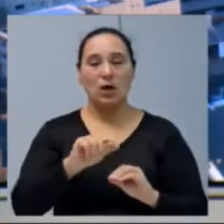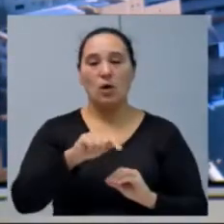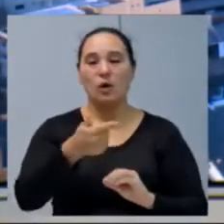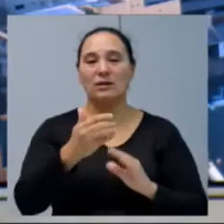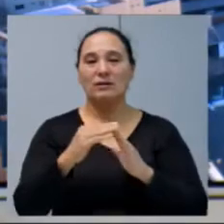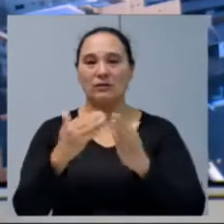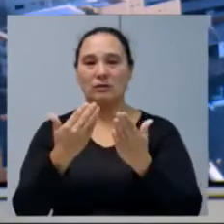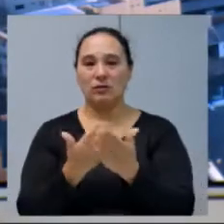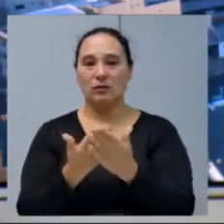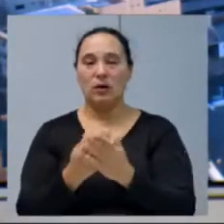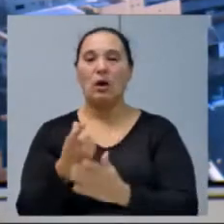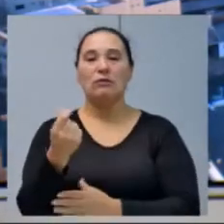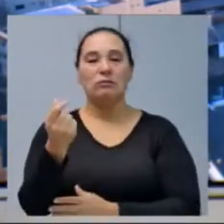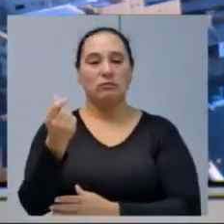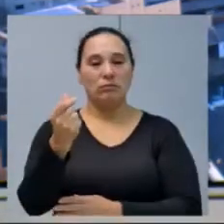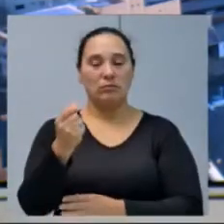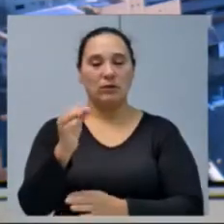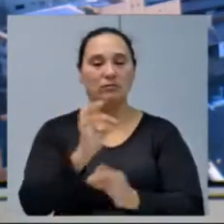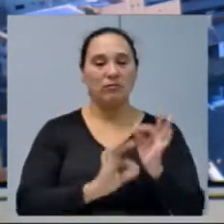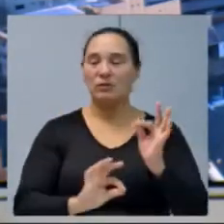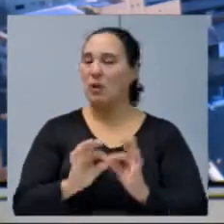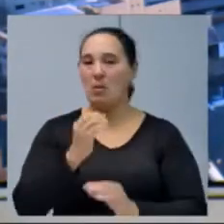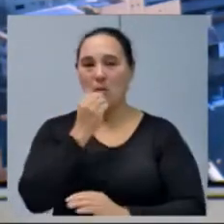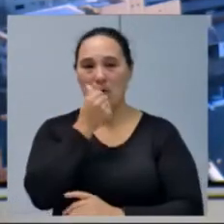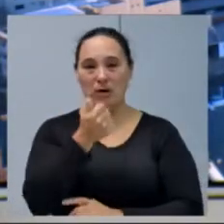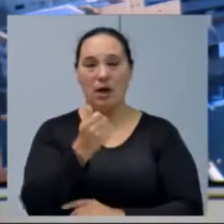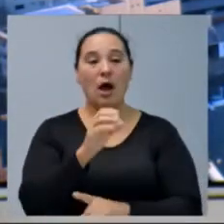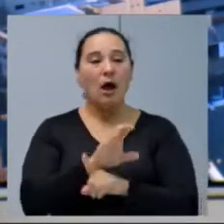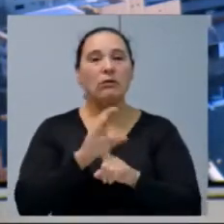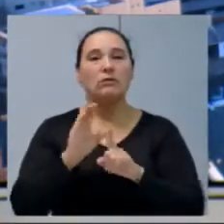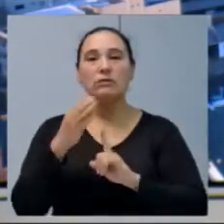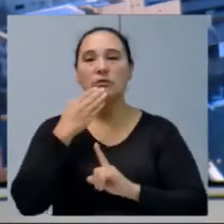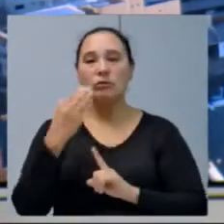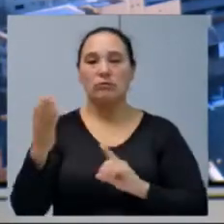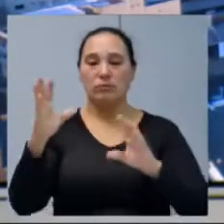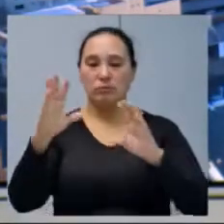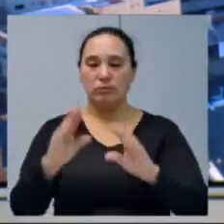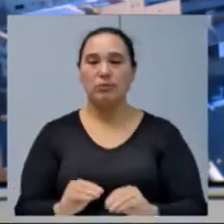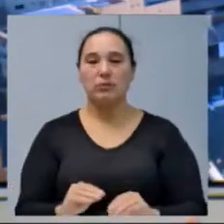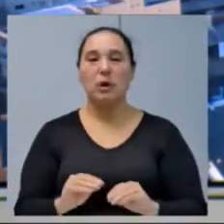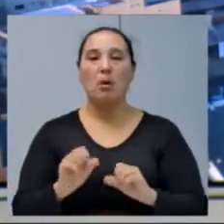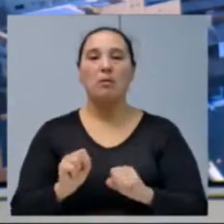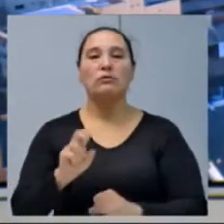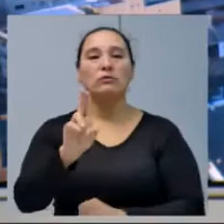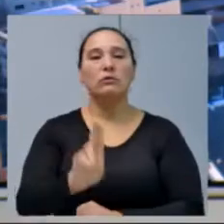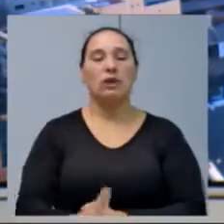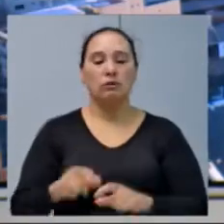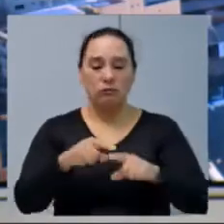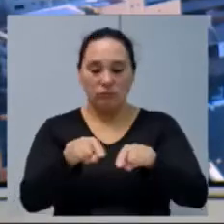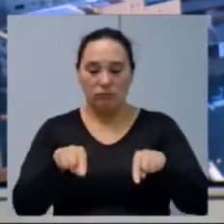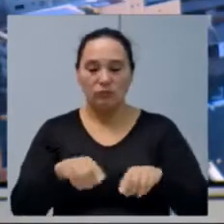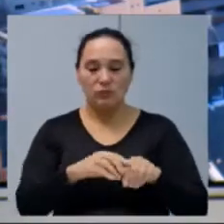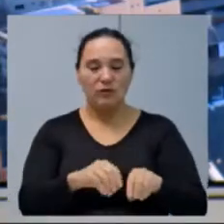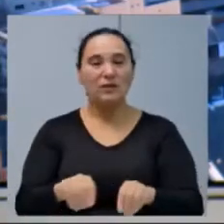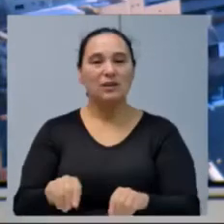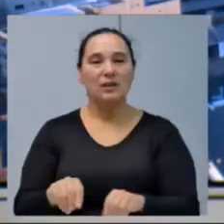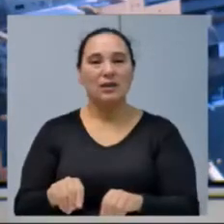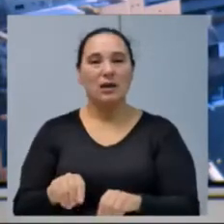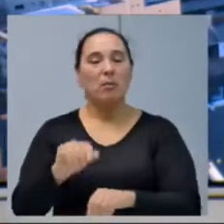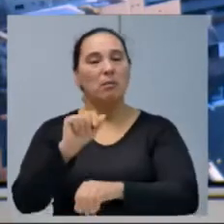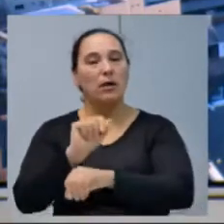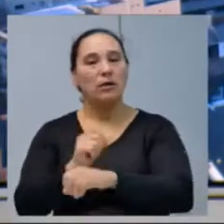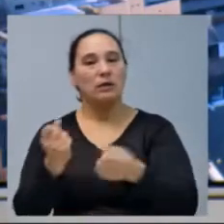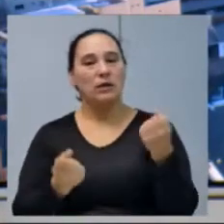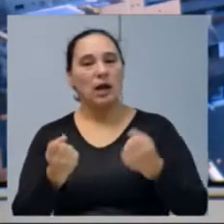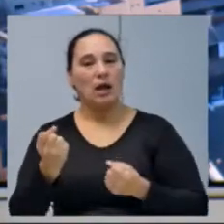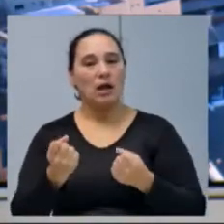escolas e o custo para uma reforma não é viável. A comunidade pediu para que seja demolido, para que eles possam utilizar o espaço para estacionamento